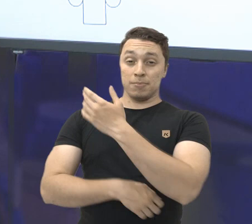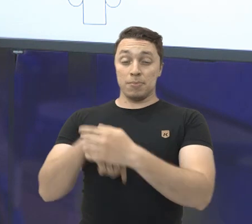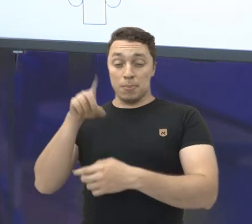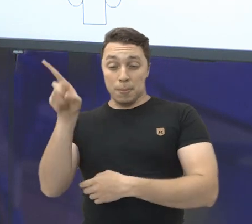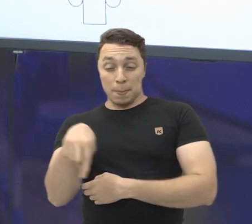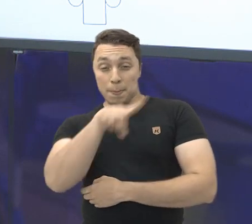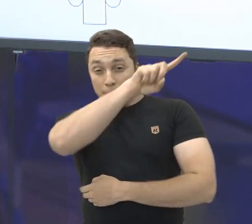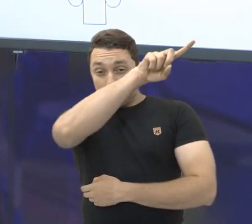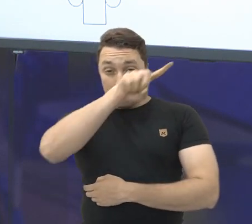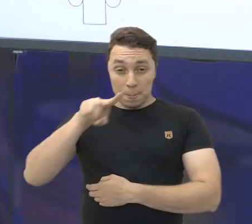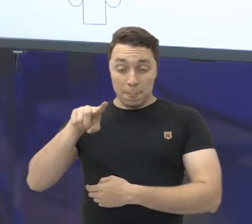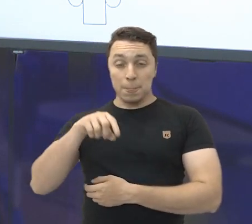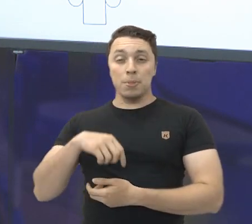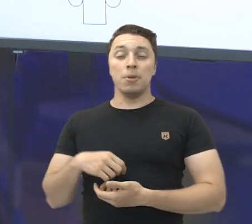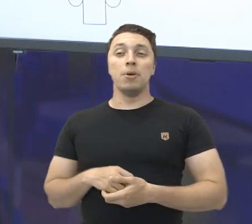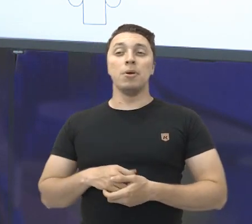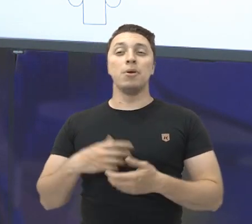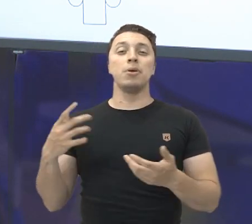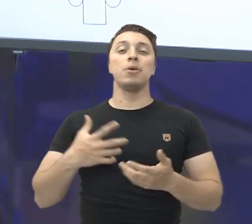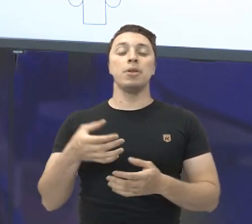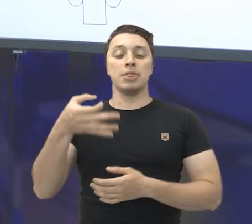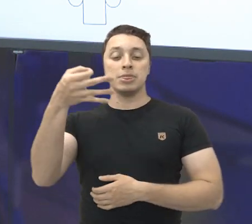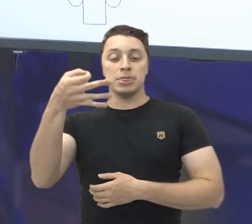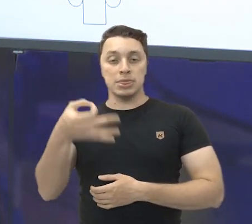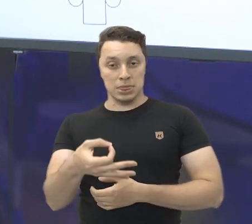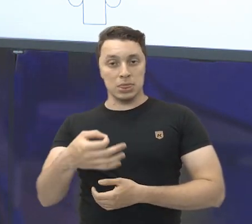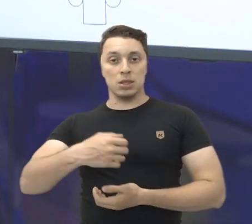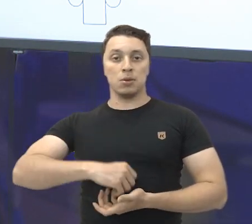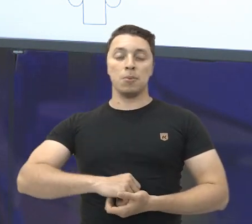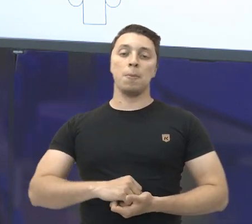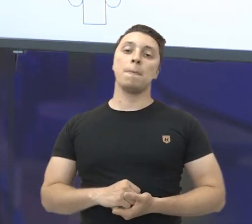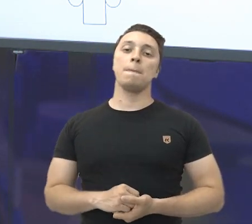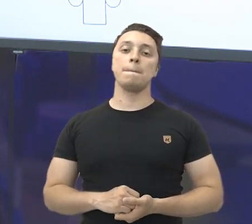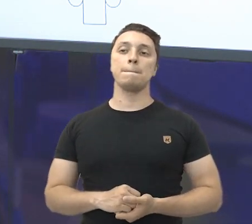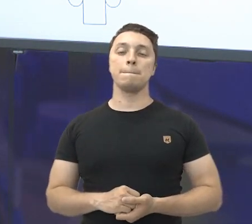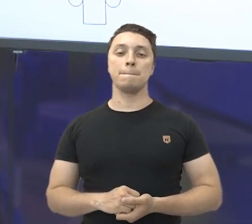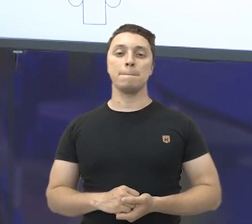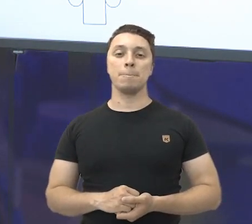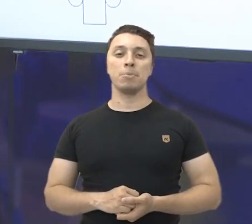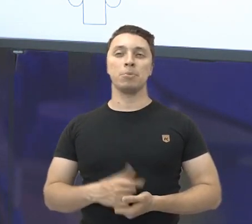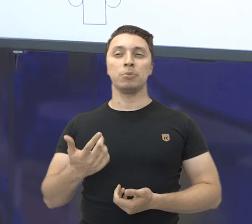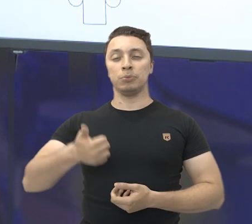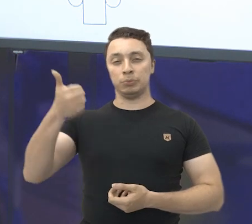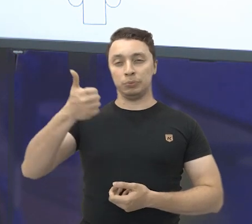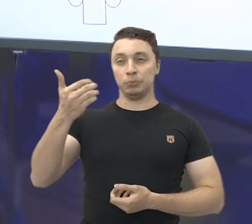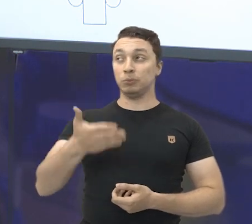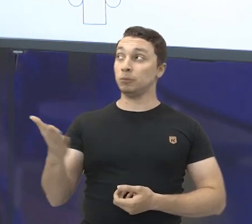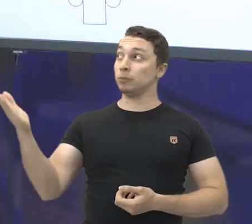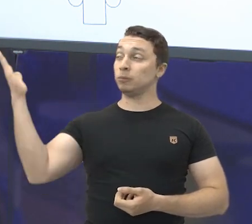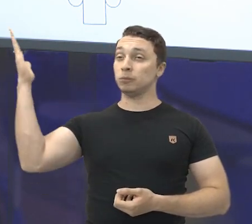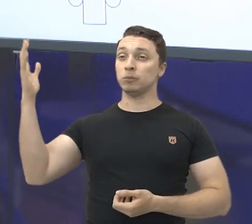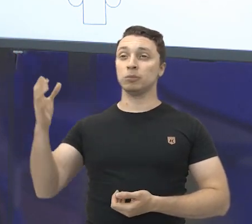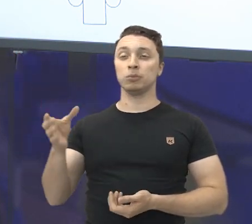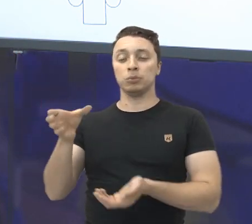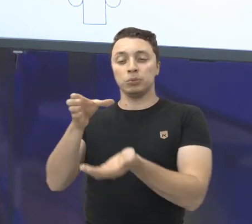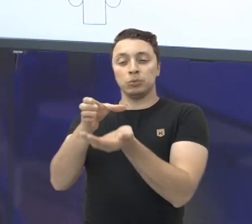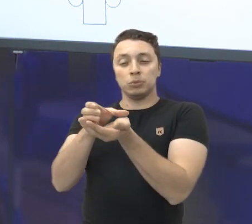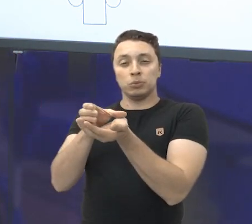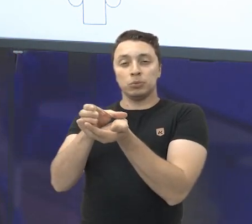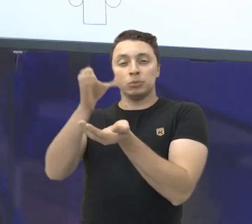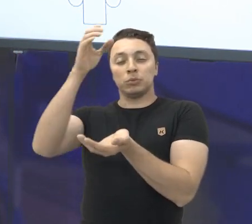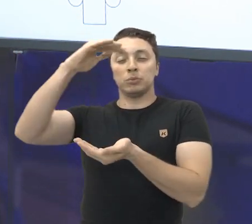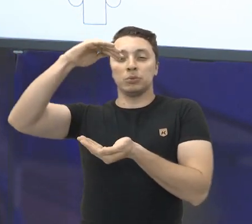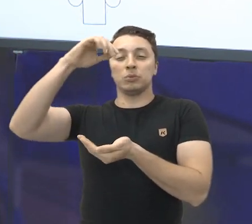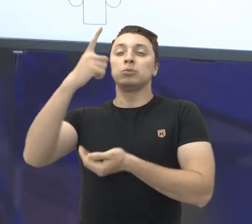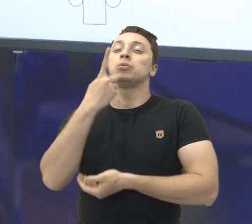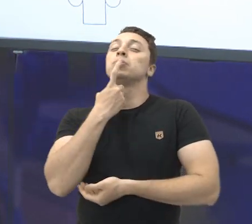geométrica não plana a sua respectiva representação. Esse primeiro, esse vermelhinho que você